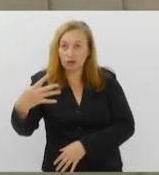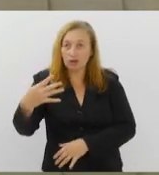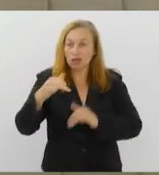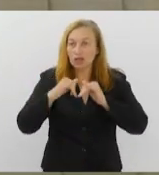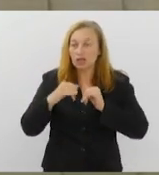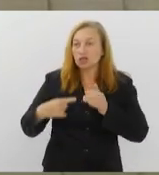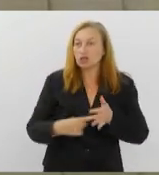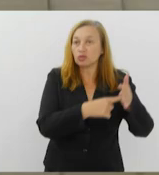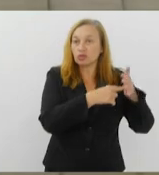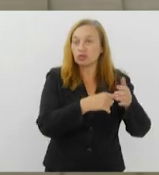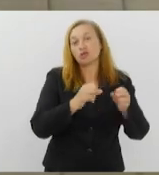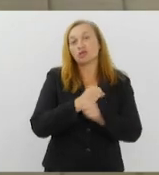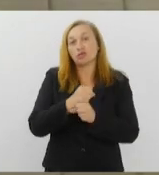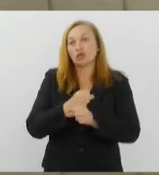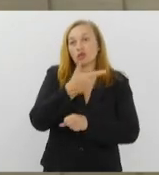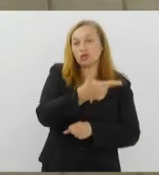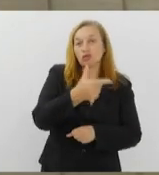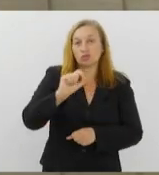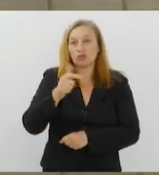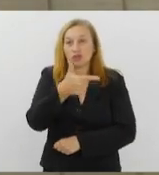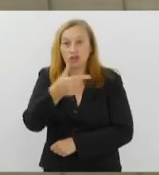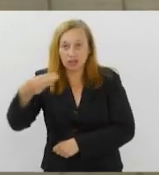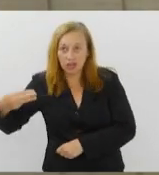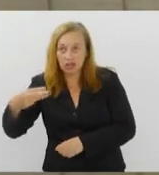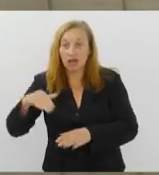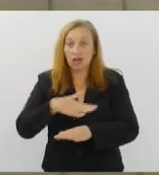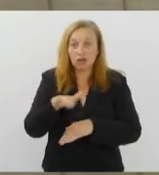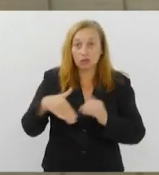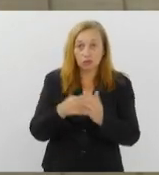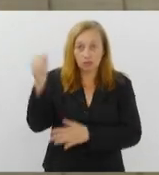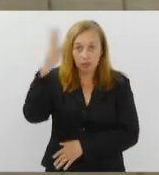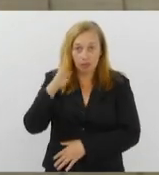de 2023 em relação a todo o país.